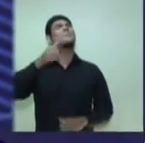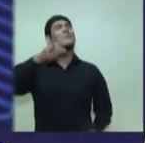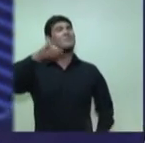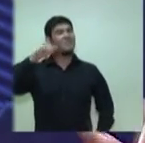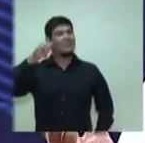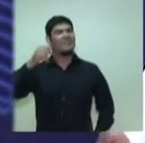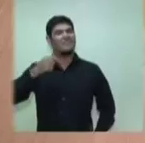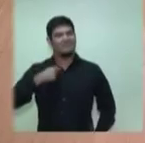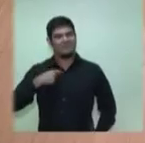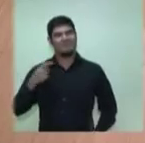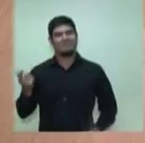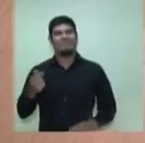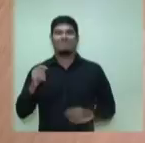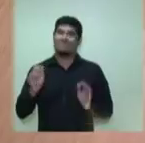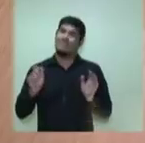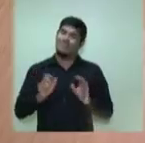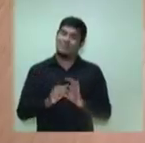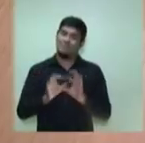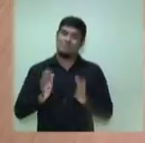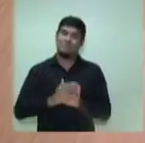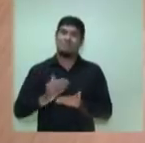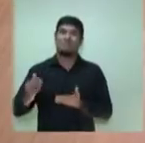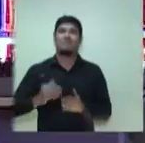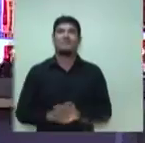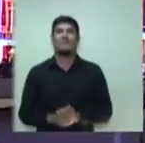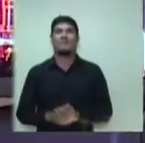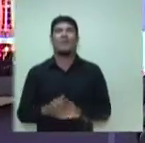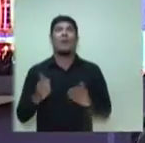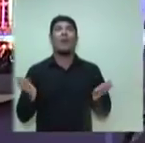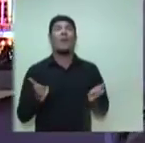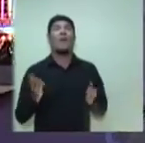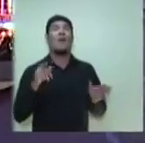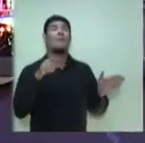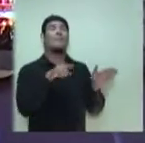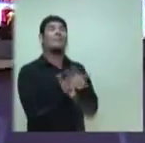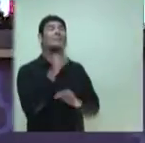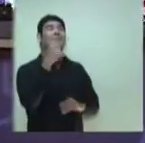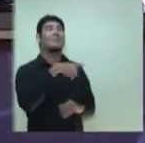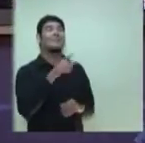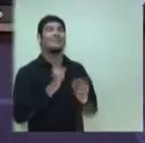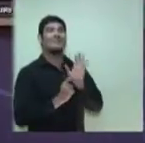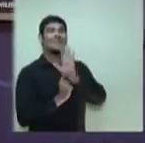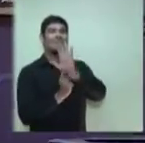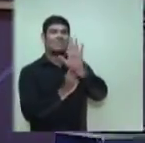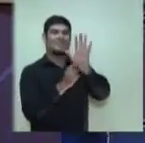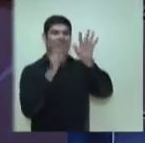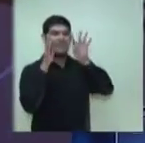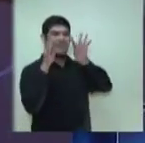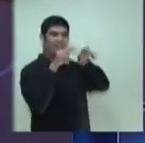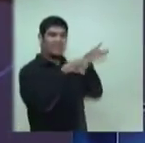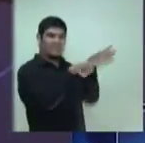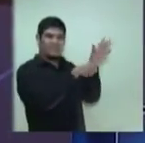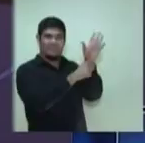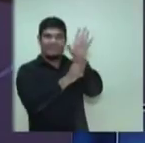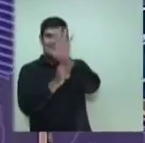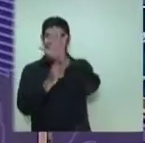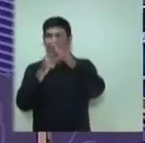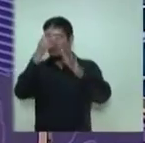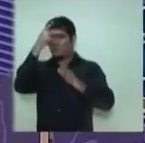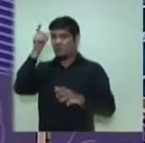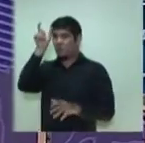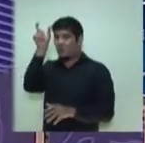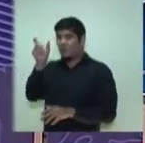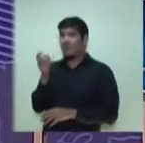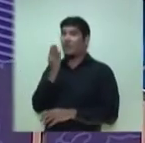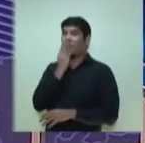2017. Muito obrigado. Vamos então agora para a próxima pergunta, só para a gente mostrar a transparência aqui. A gente mostra o rosto do candidato Arthur